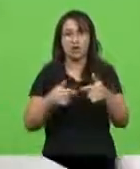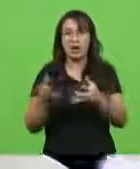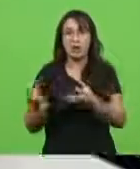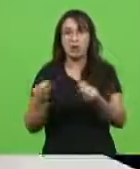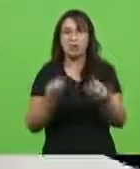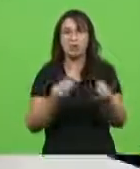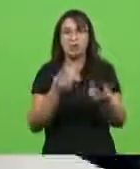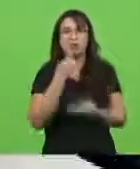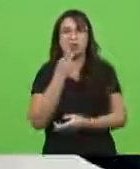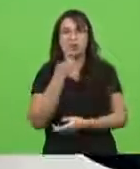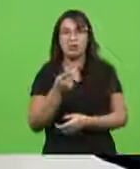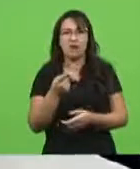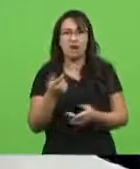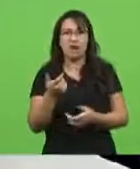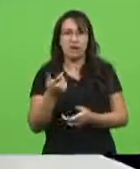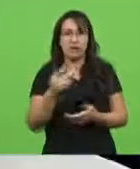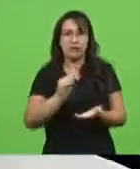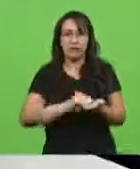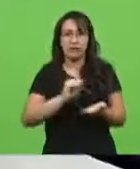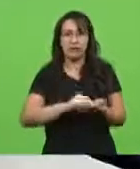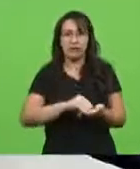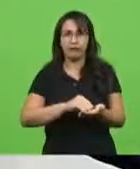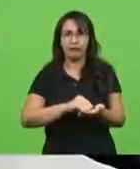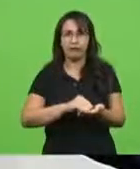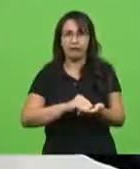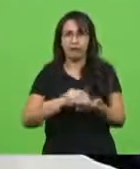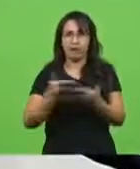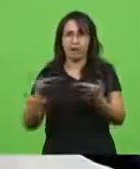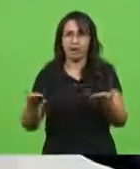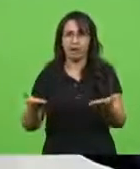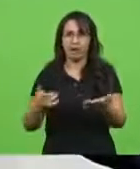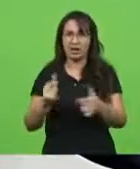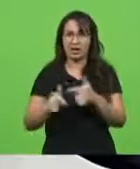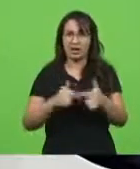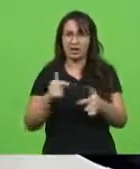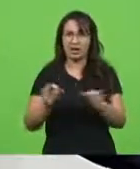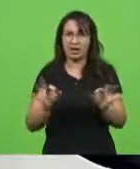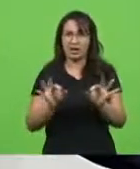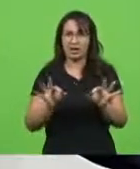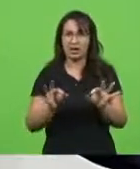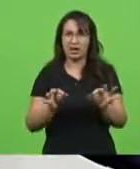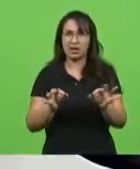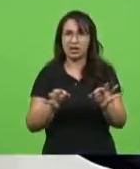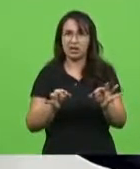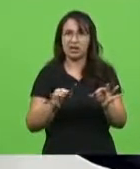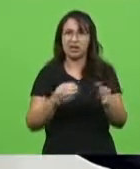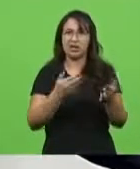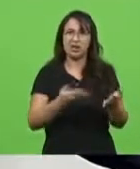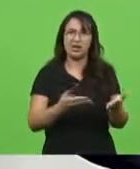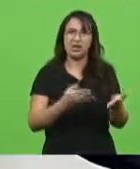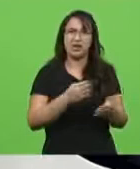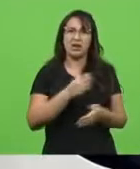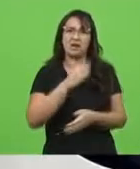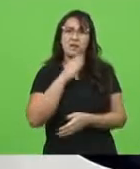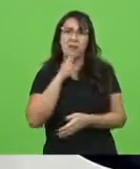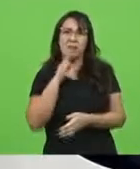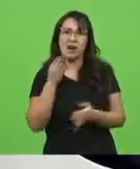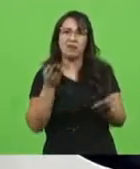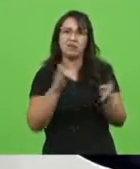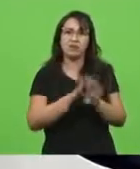querer dizer que não tem empregado, desempregado? E a lojinha que fechou, e o boteco que fechou?